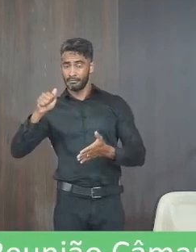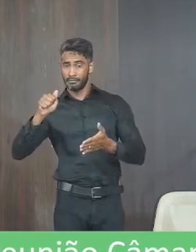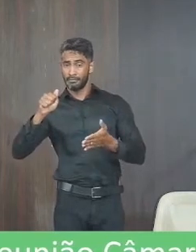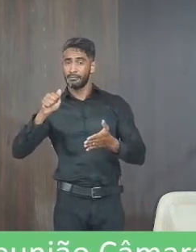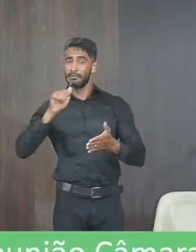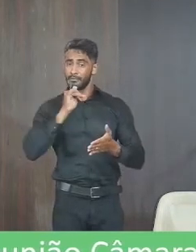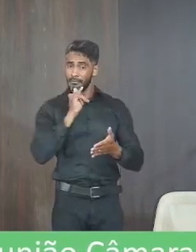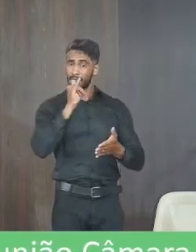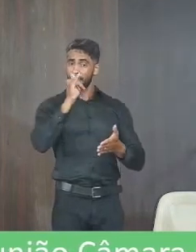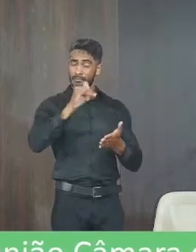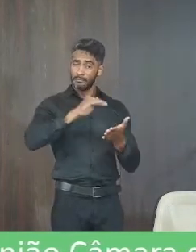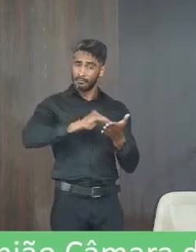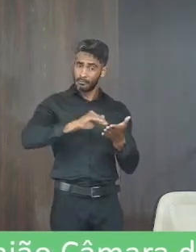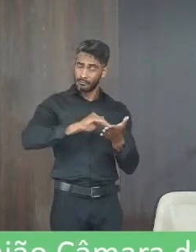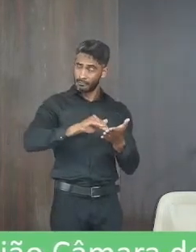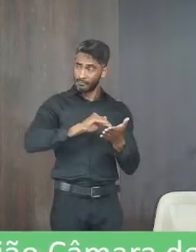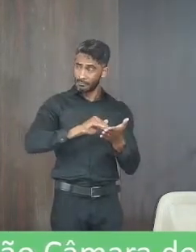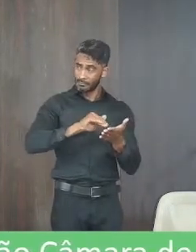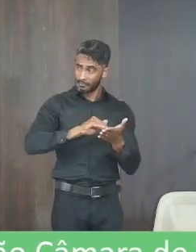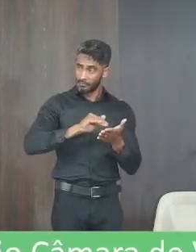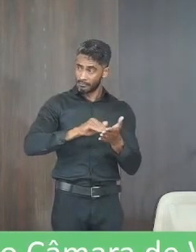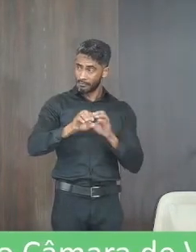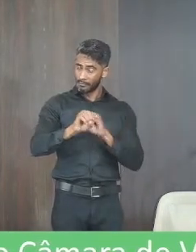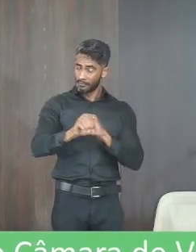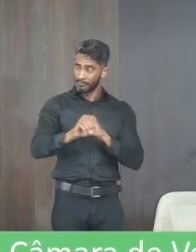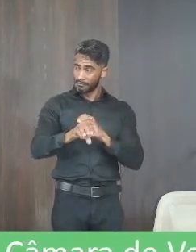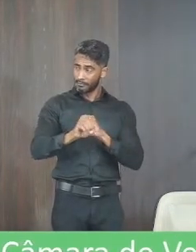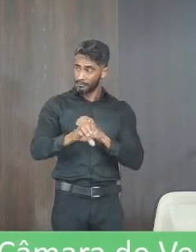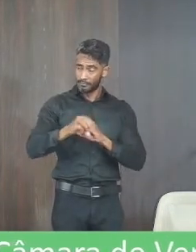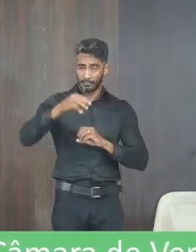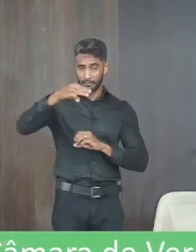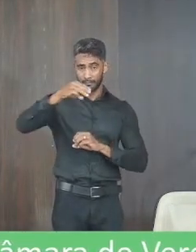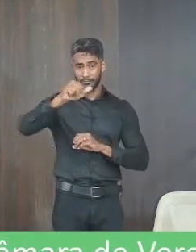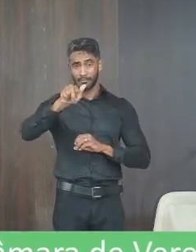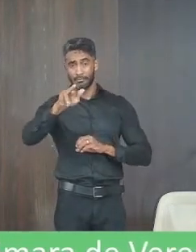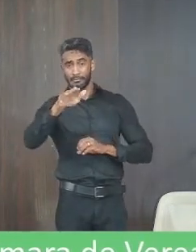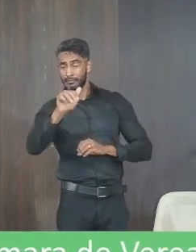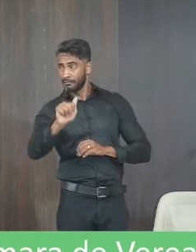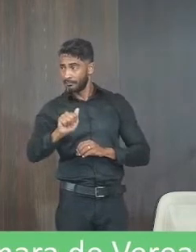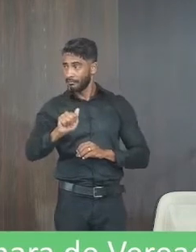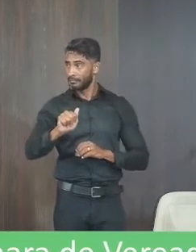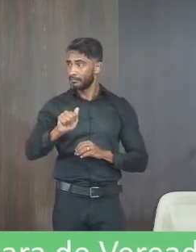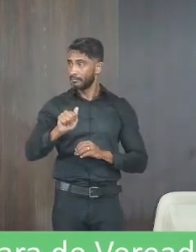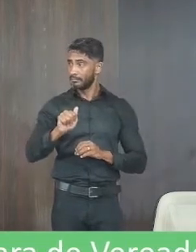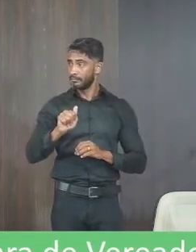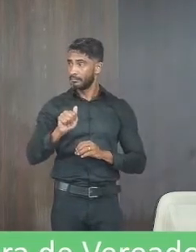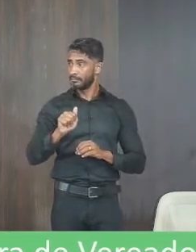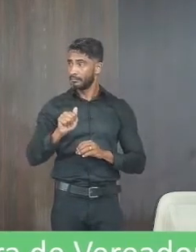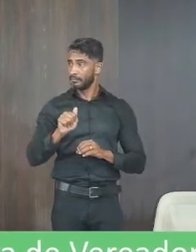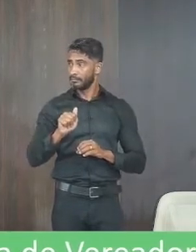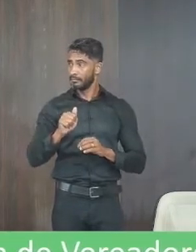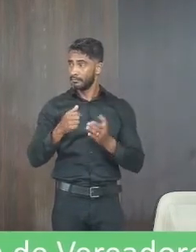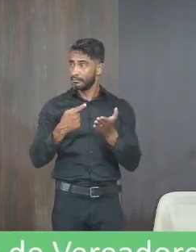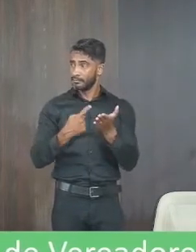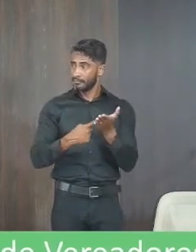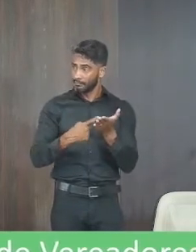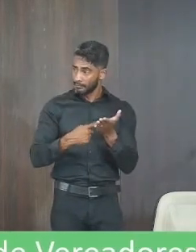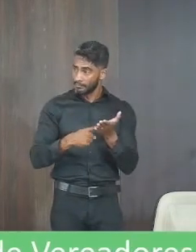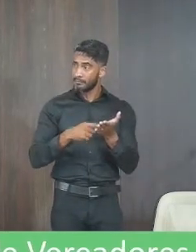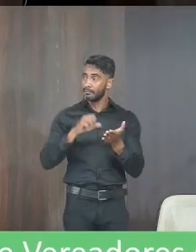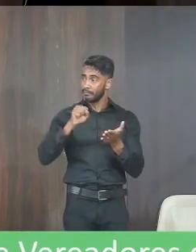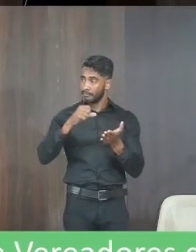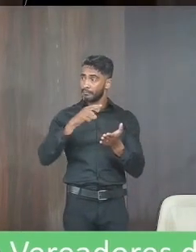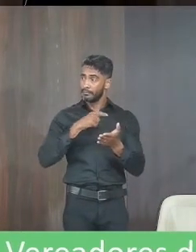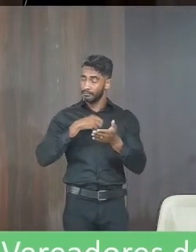notificando a secretária de educação de educação a Maria Aparecida e a Maria Aparecida concordando falando